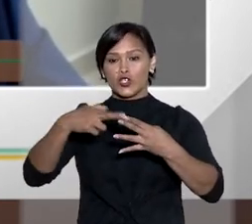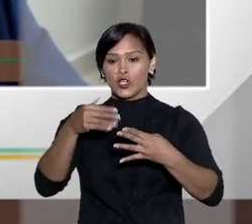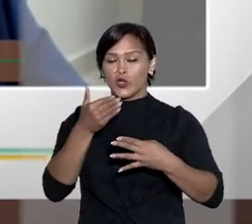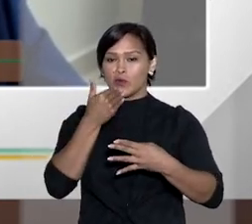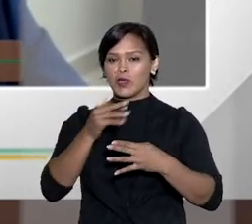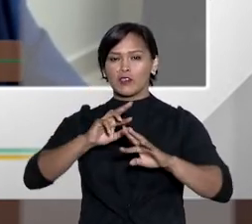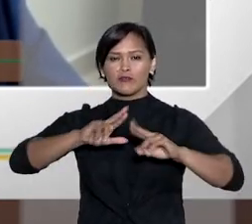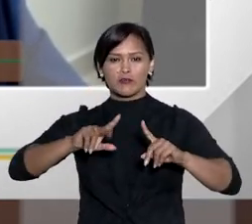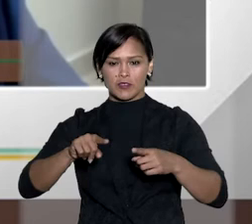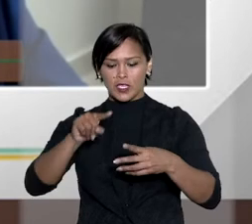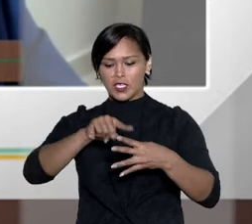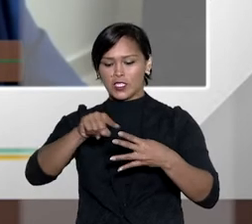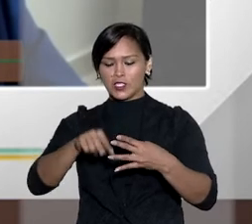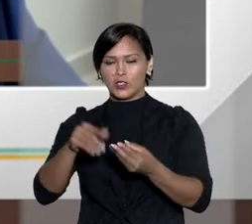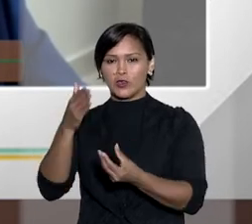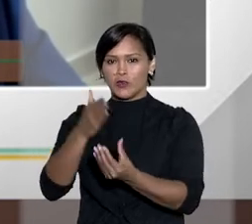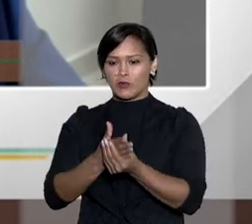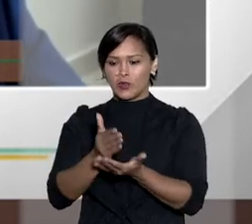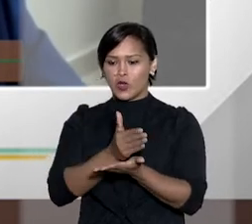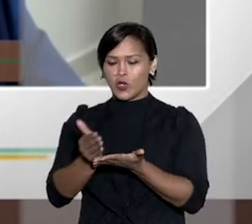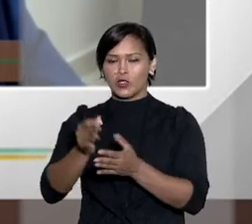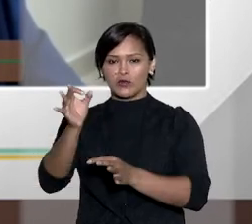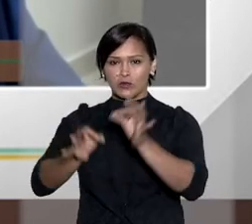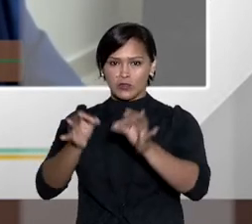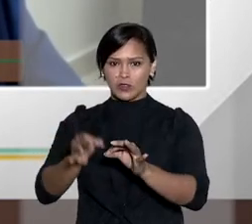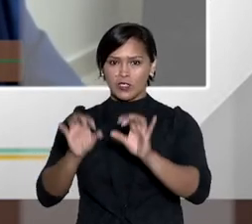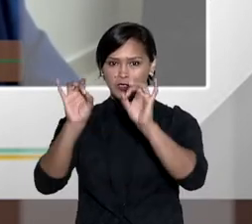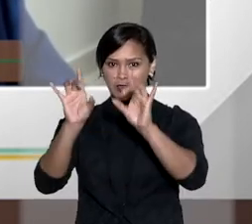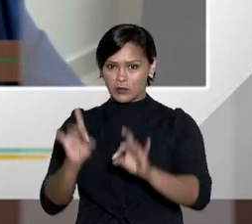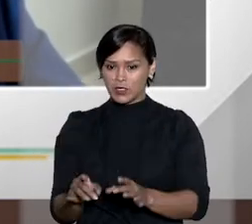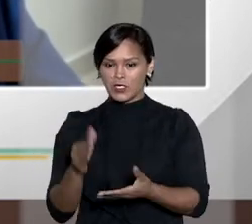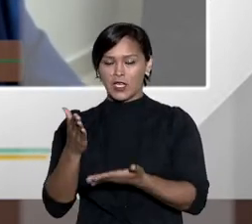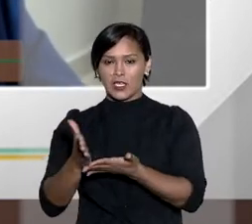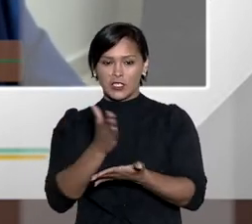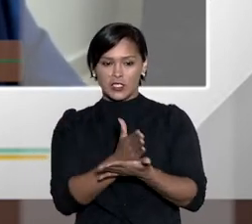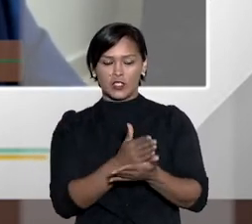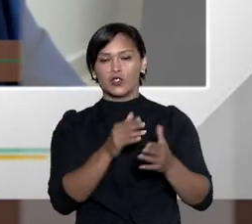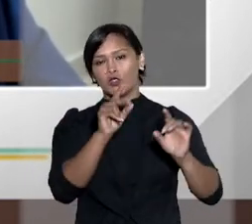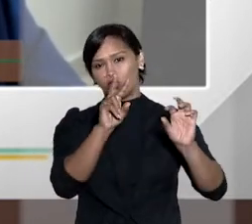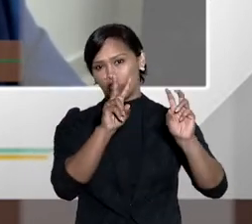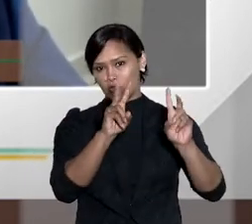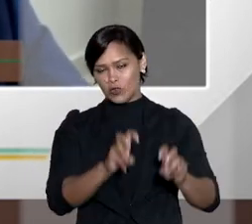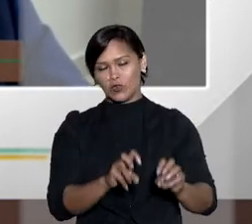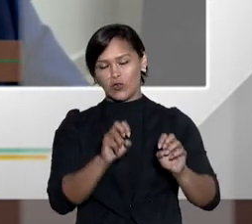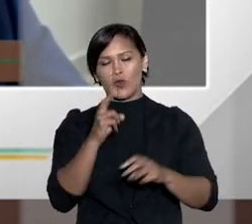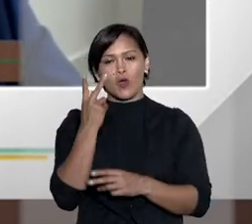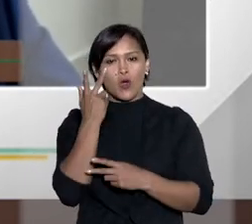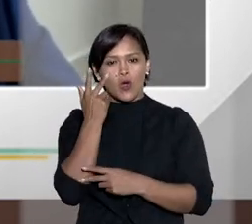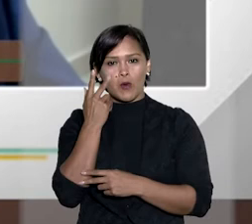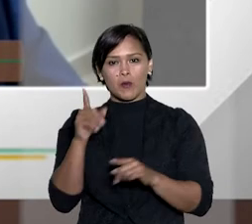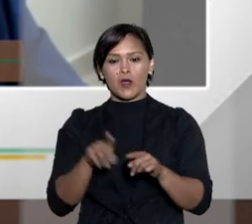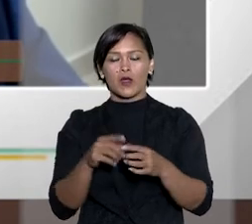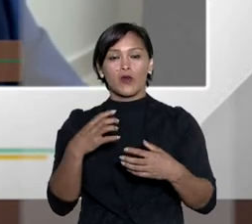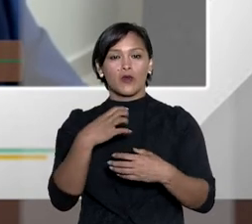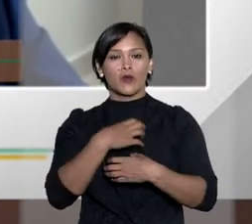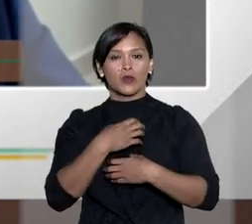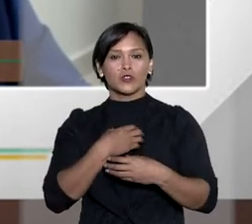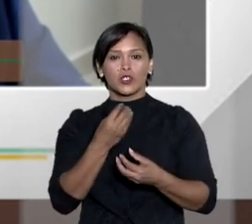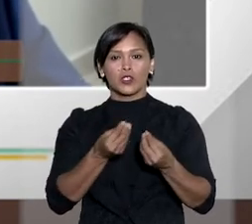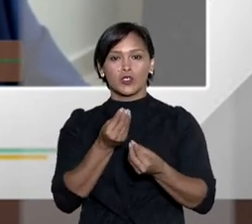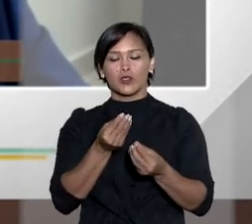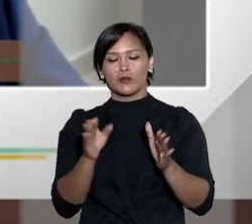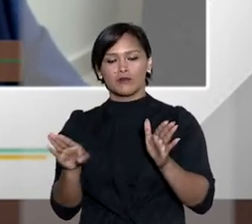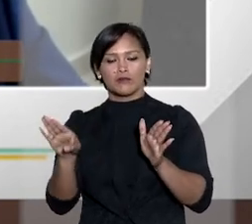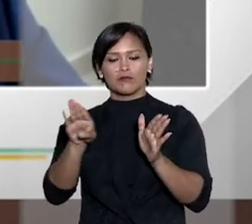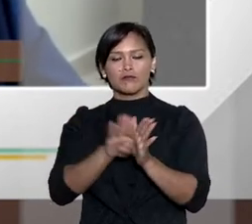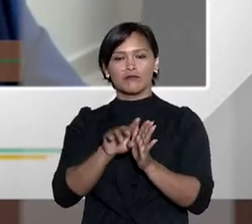O que diferencia um processo nos juizados especiais de um processo de uma vara comum é a forma com que